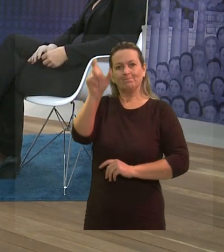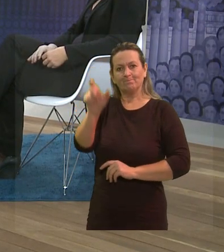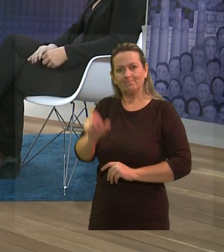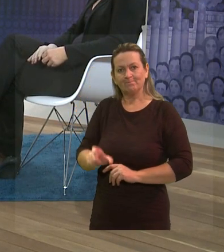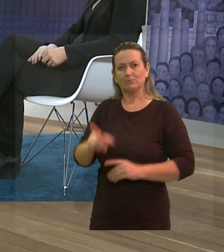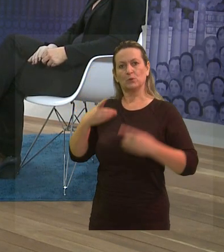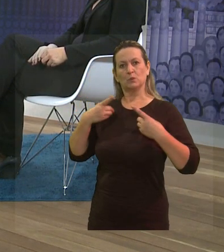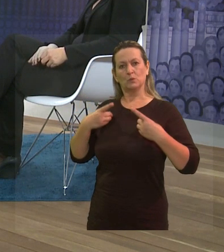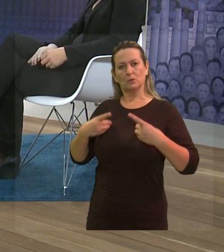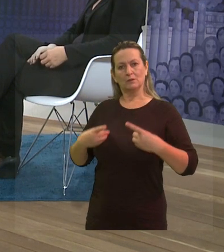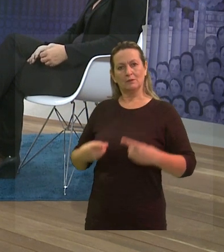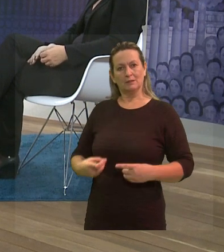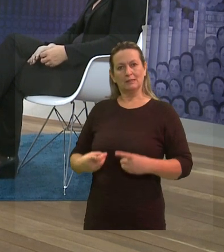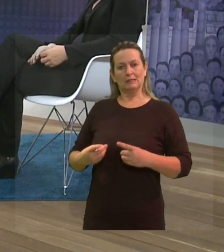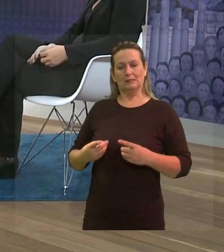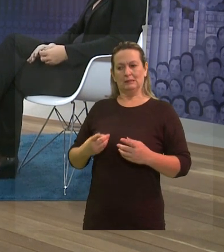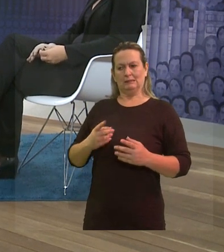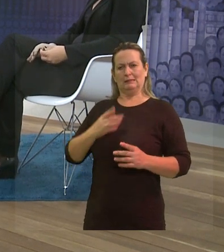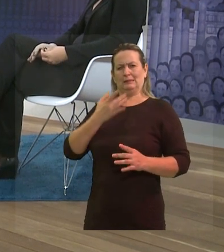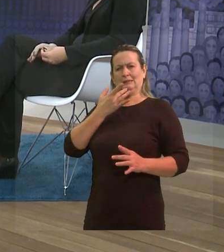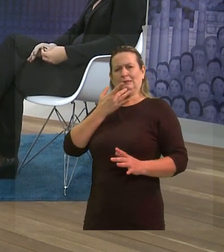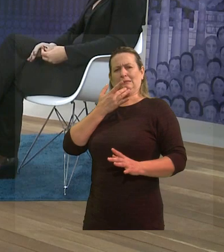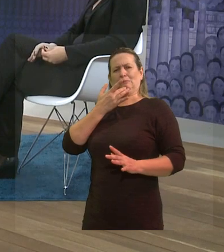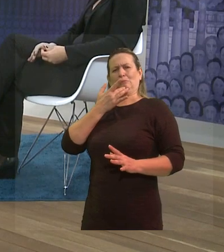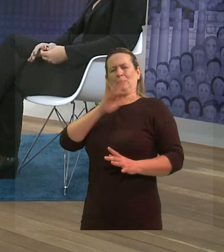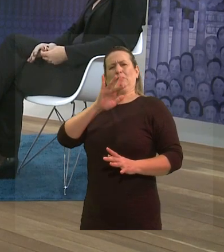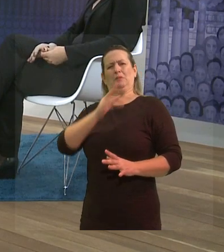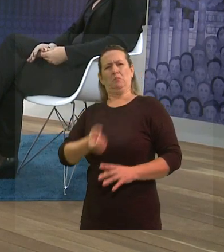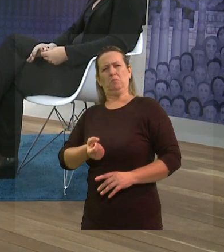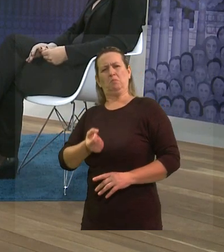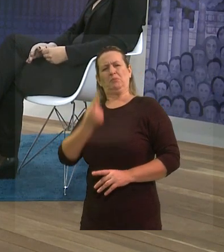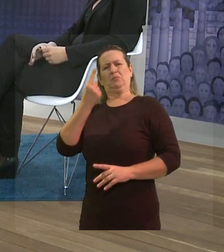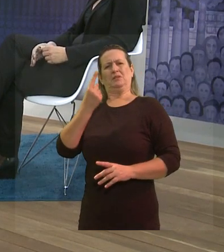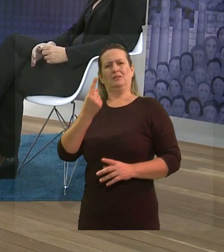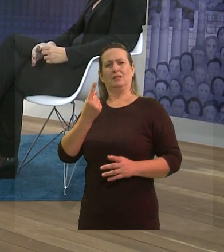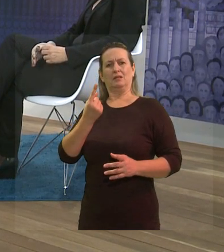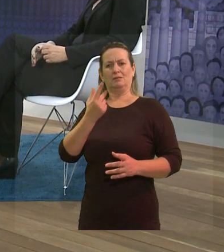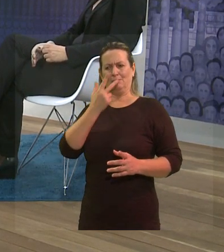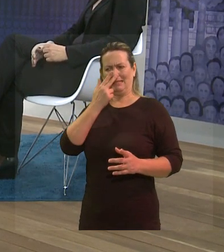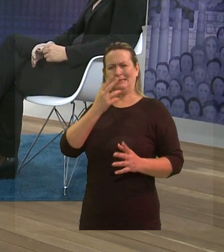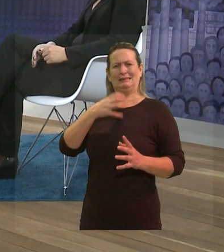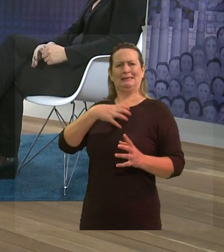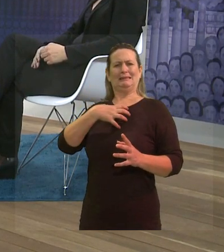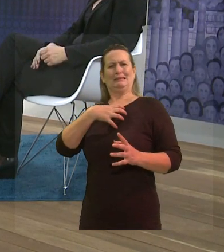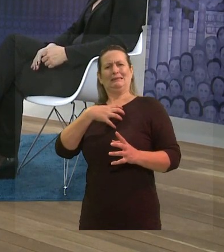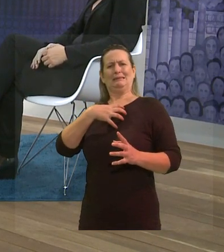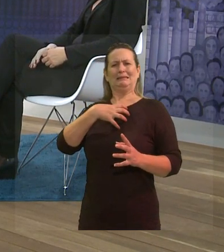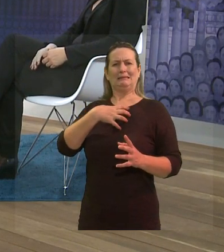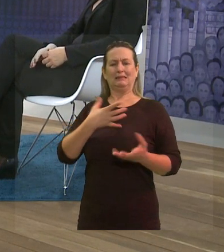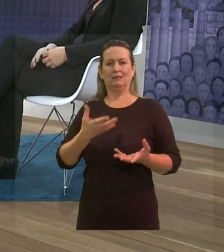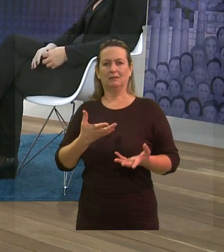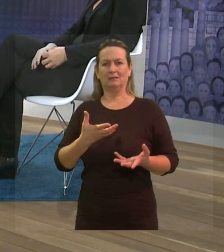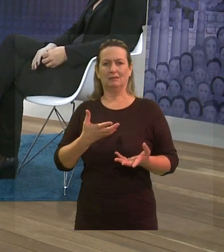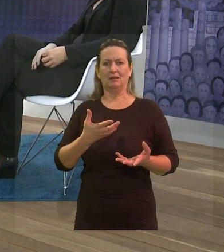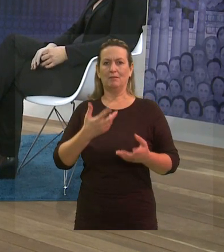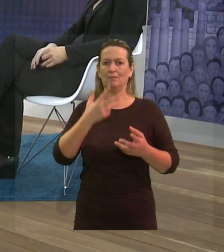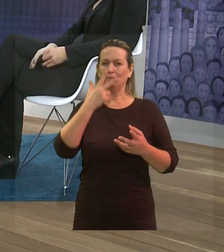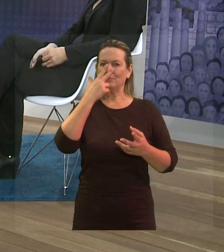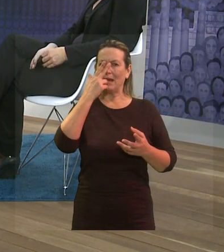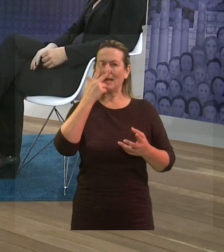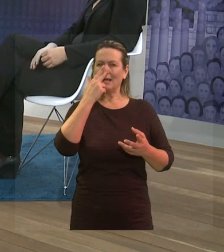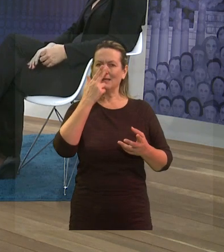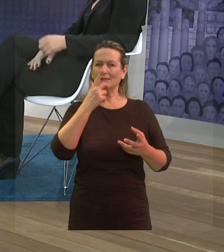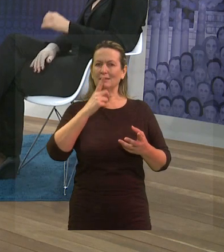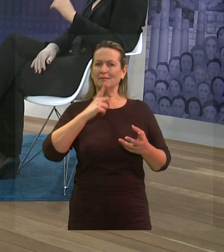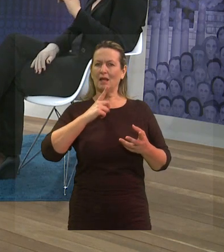deficiência acaba causando tanto estranhamento, né, porque as pessoas não estão preparadas para isso. Não estão preparadas. Elas têm um ideal,